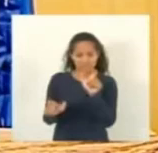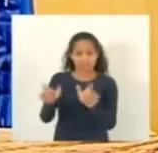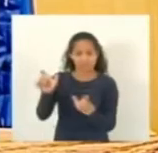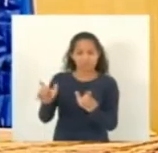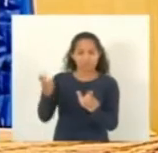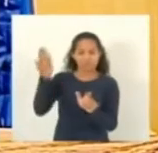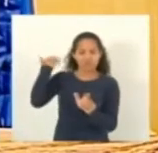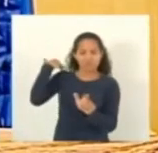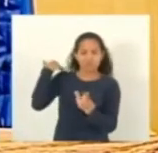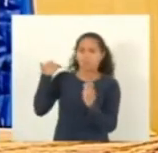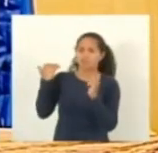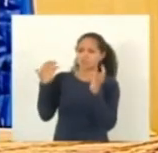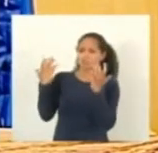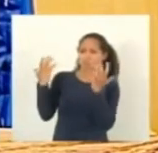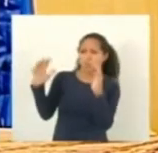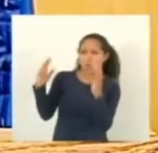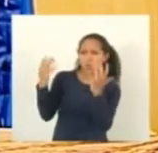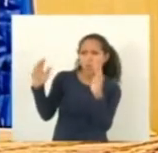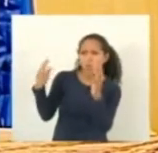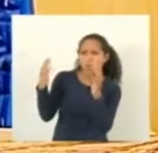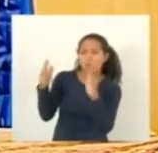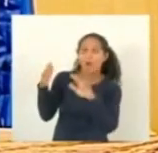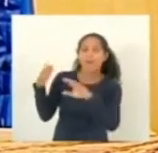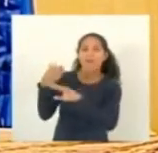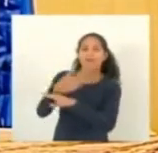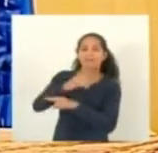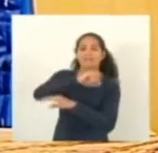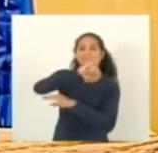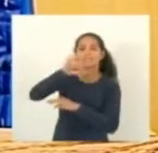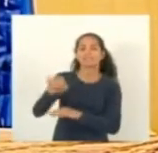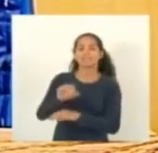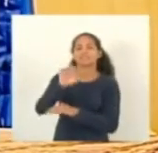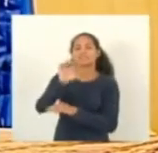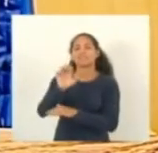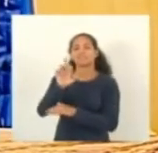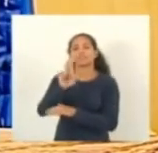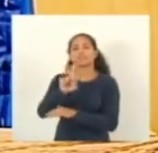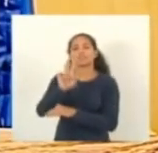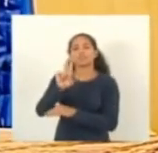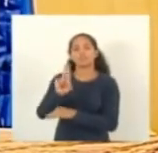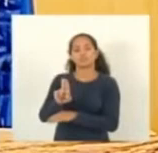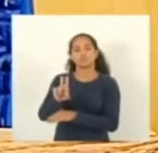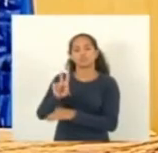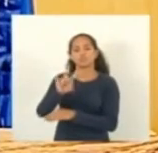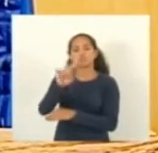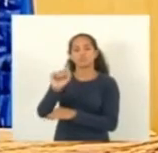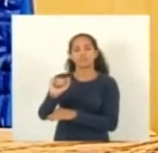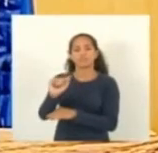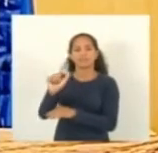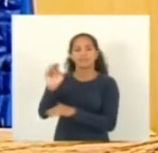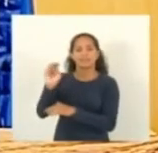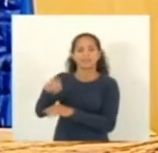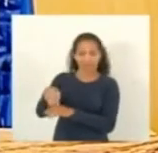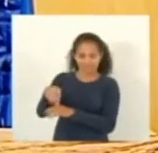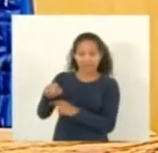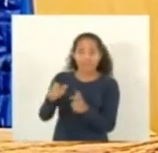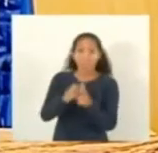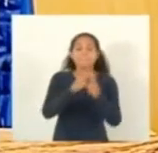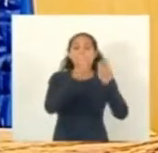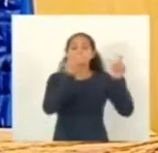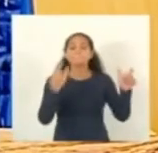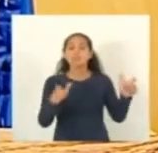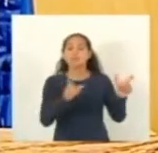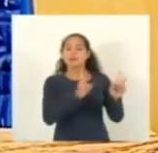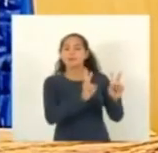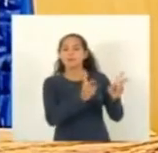aclamaram Jesus quando entram em Jerusalém boa parte são as mesmas pessoas que na sexta